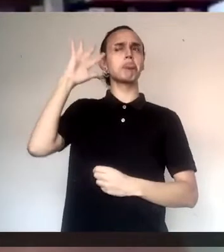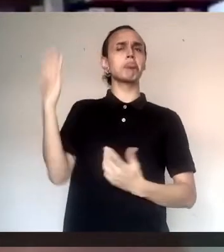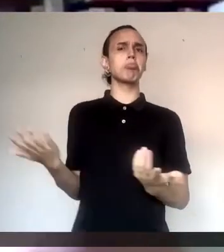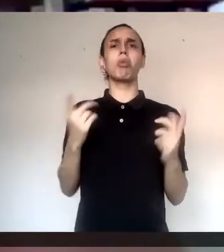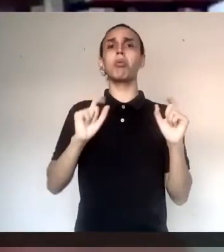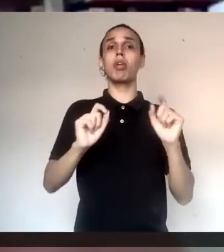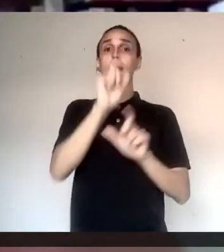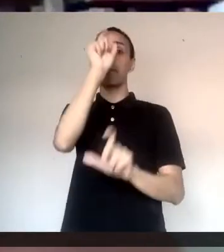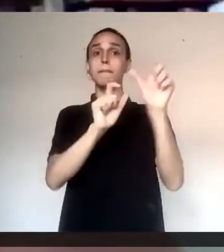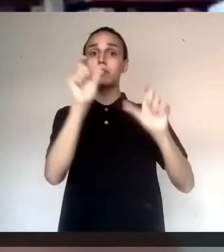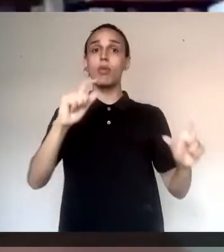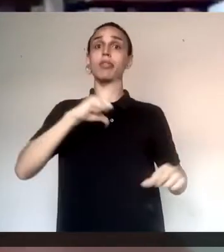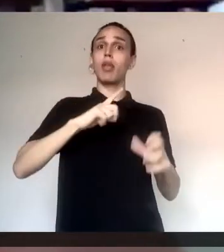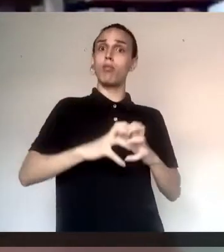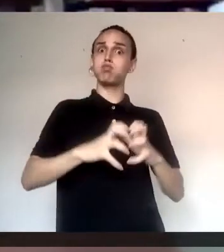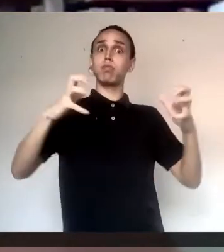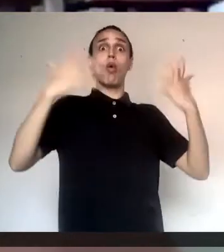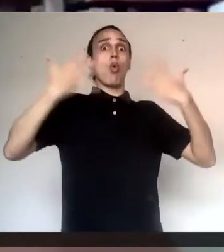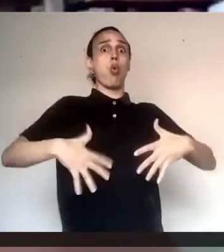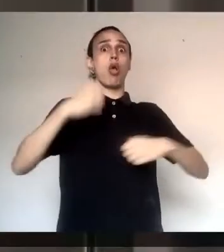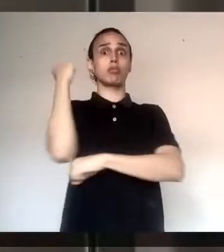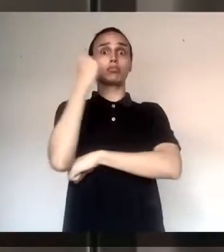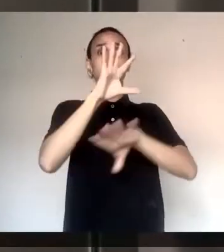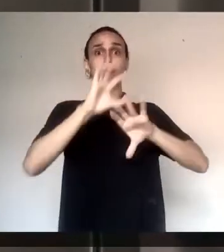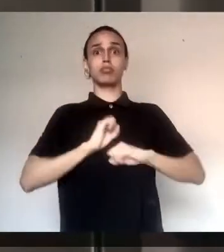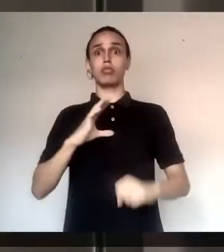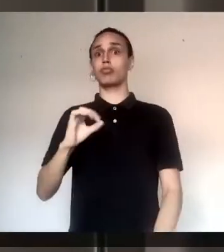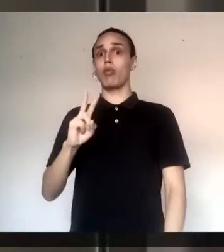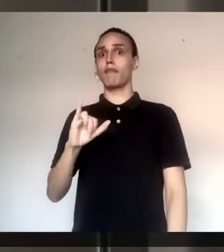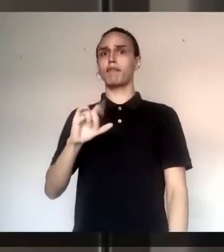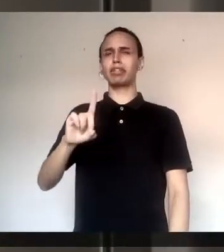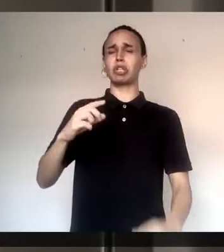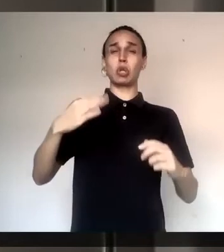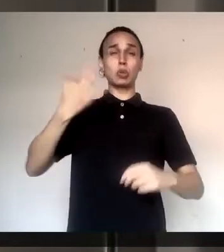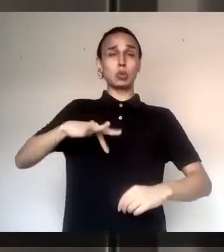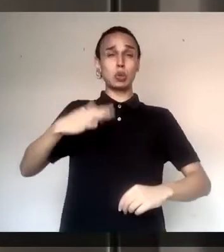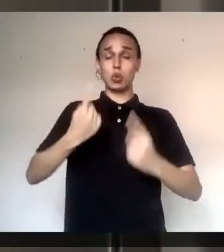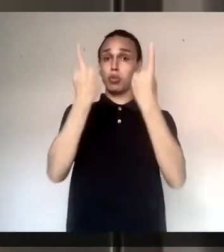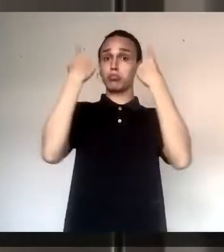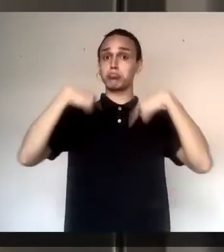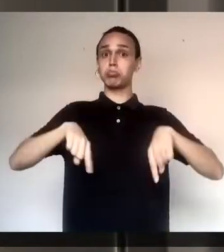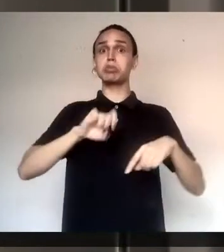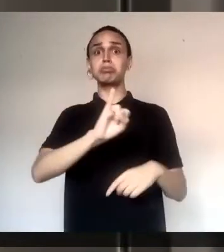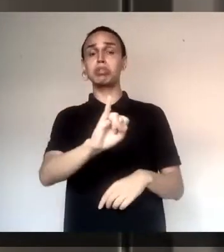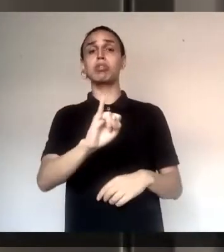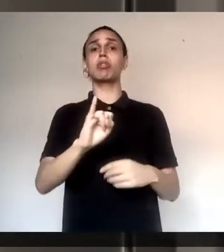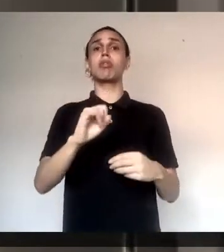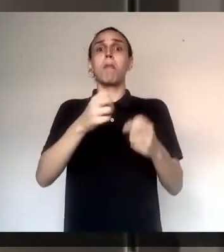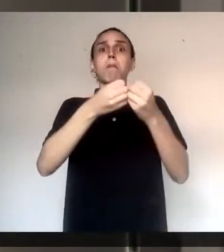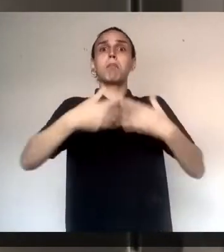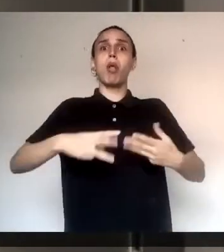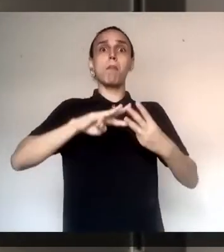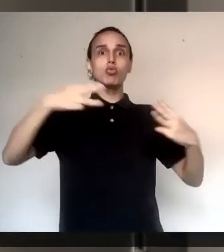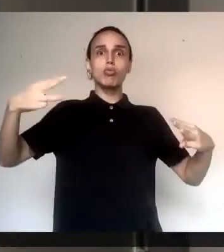faz é se nesses indivíduos que tiveram um processo inflamatório tão forte na Covid, com tanta dor, se a